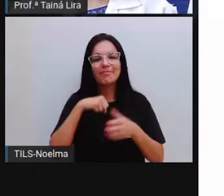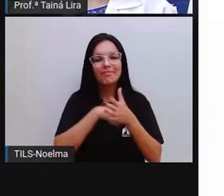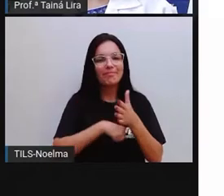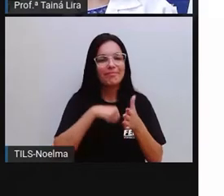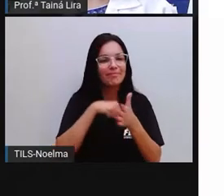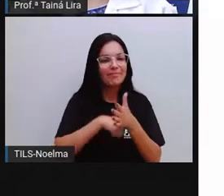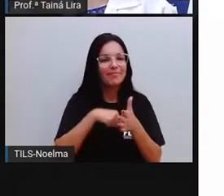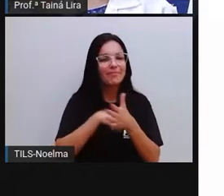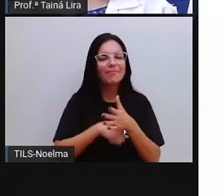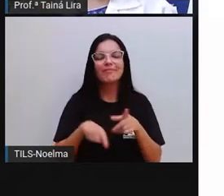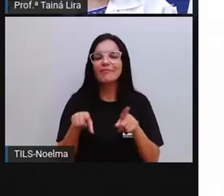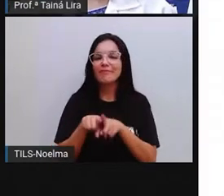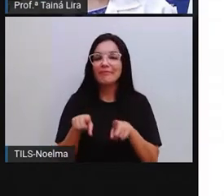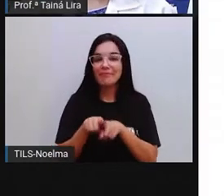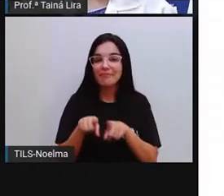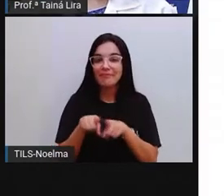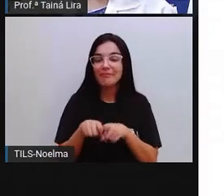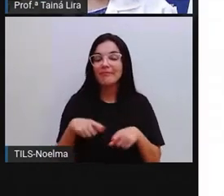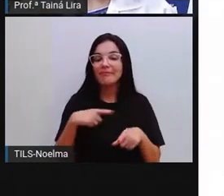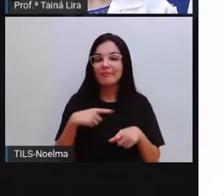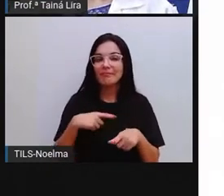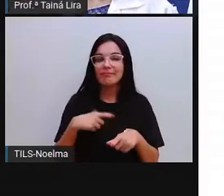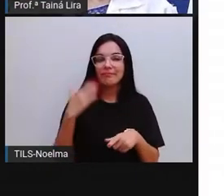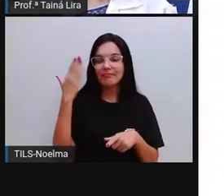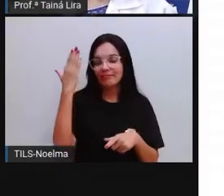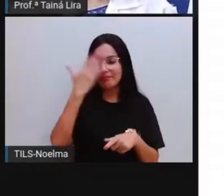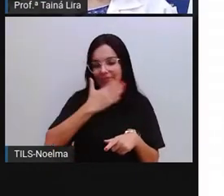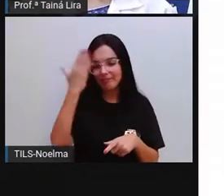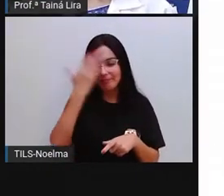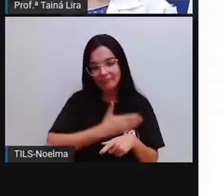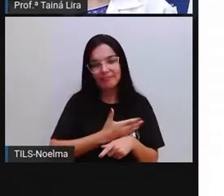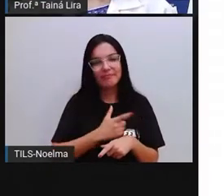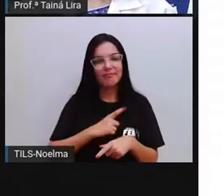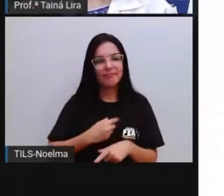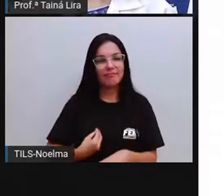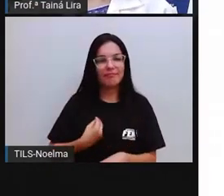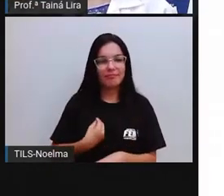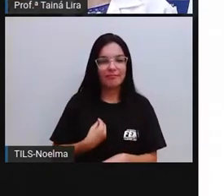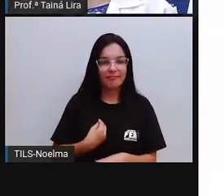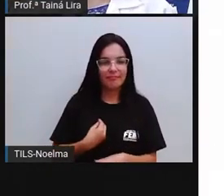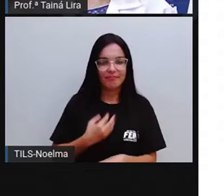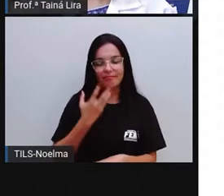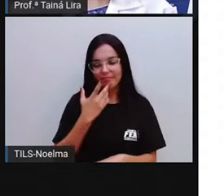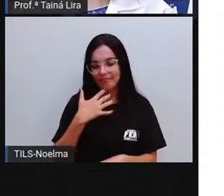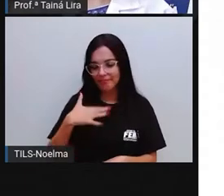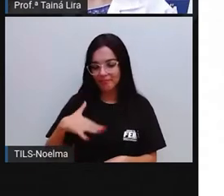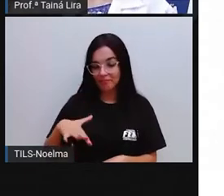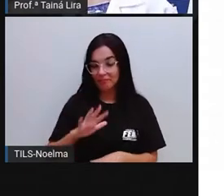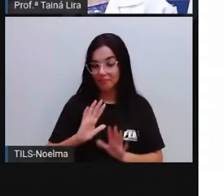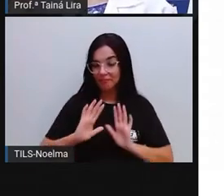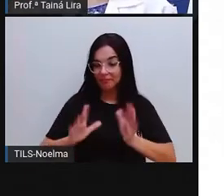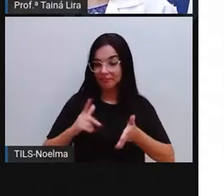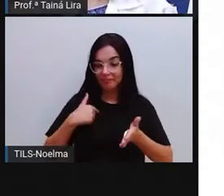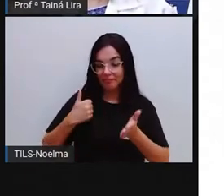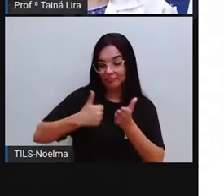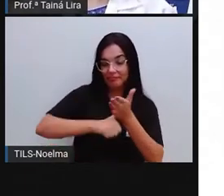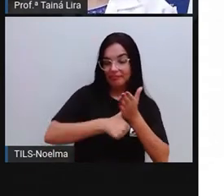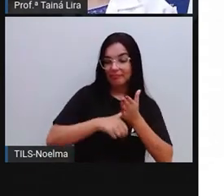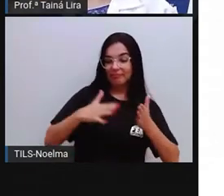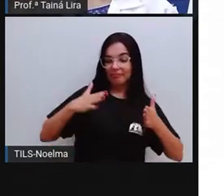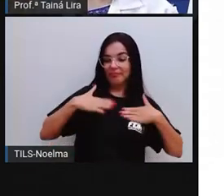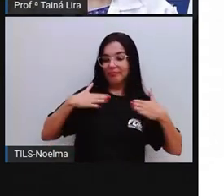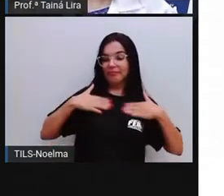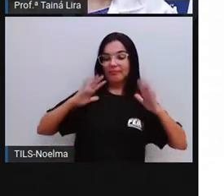também pelo reconhecimento. Enfim, então, são crianças aí que já se reconhecem na sociedade